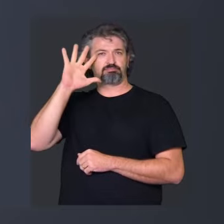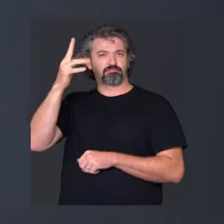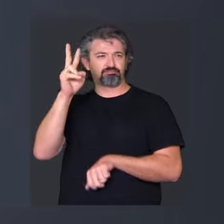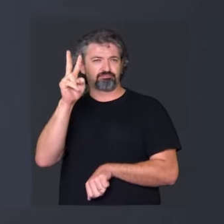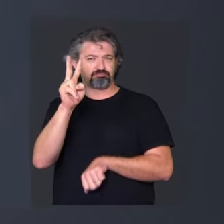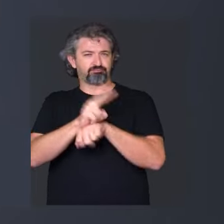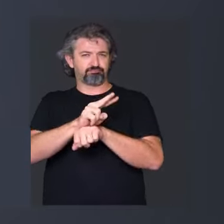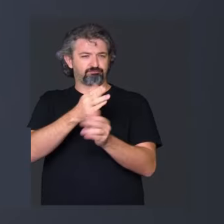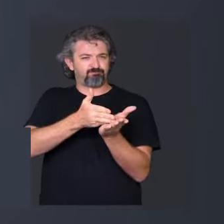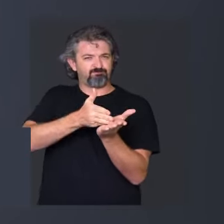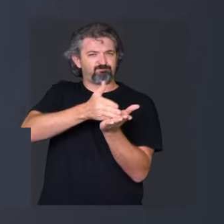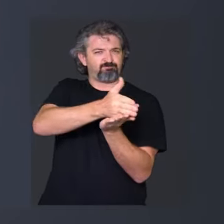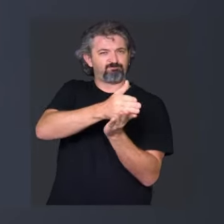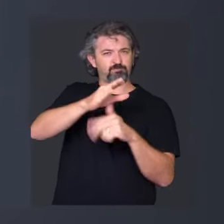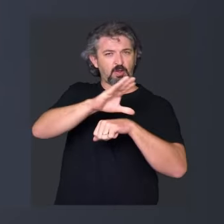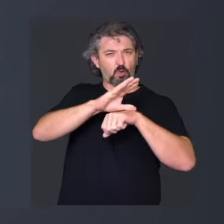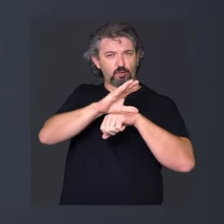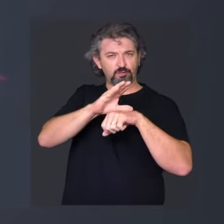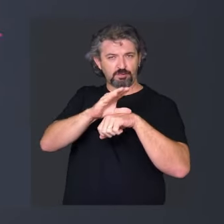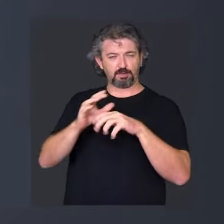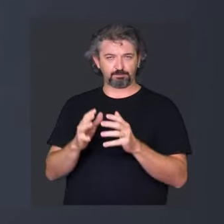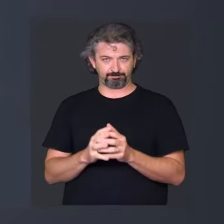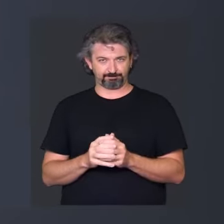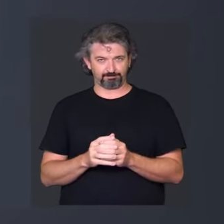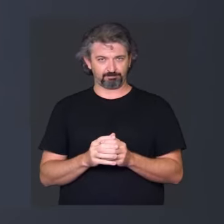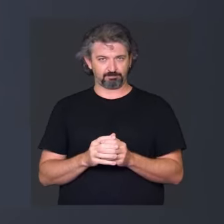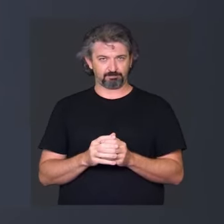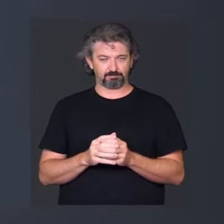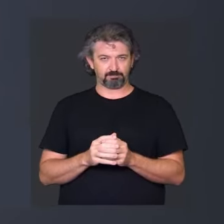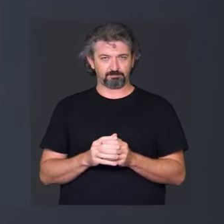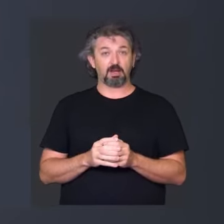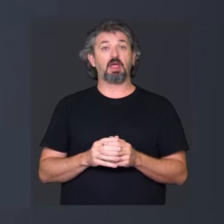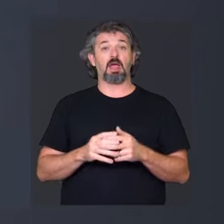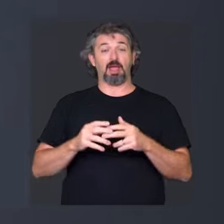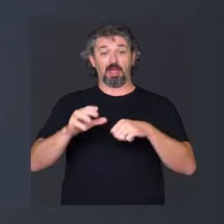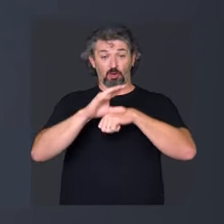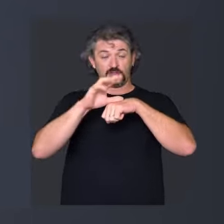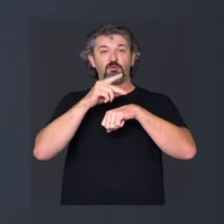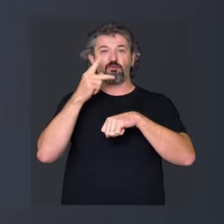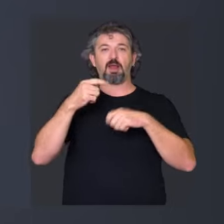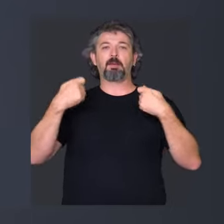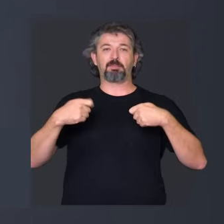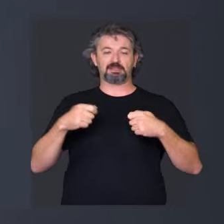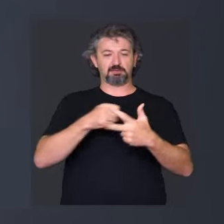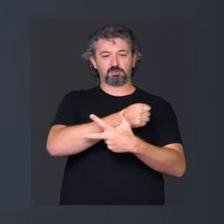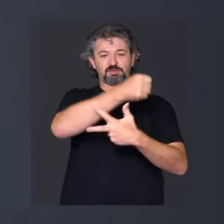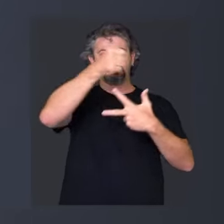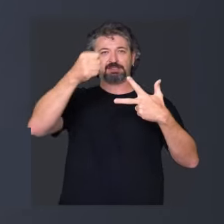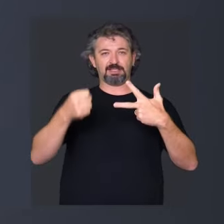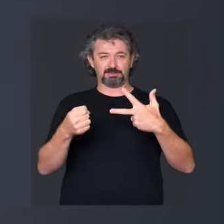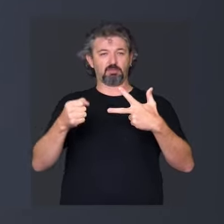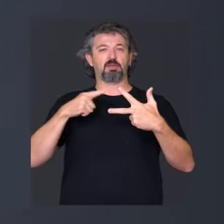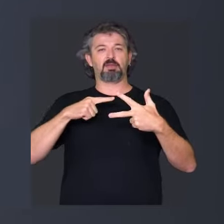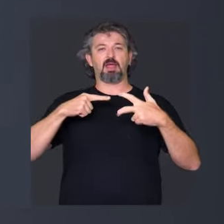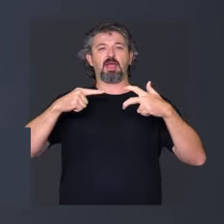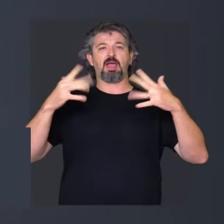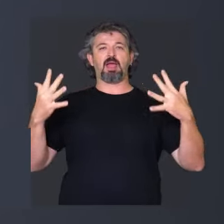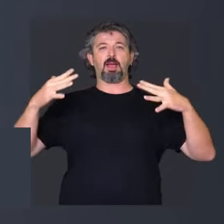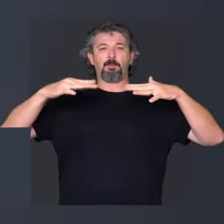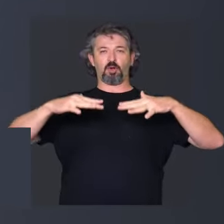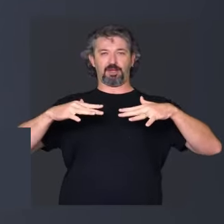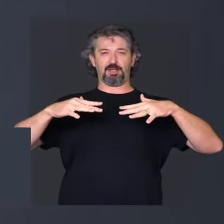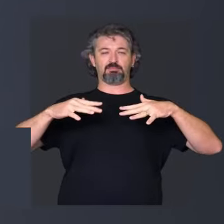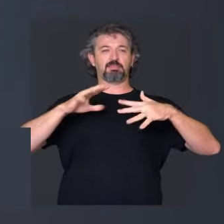Supremo Tribunal Federal, zelar pelo cumprimento da Constituição Federal, que prevê independência e harmonia